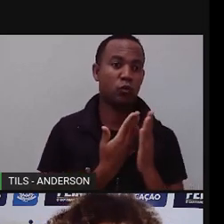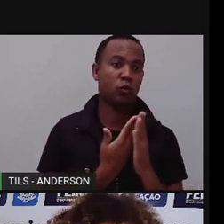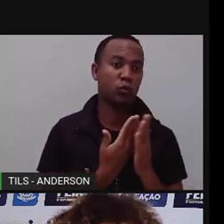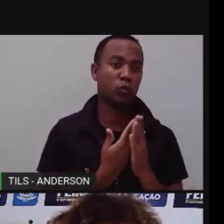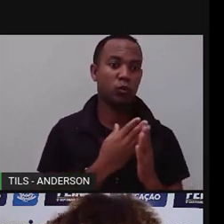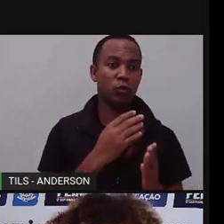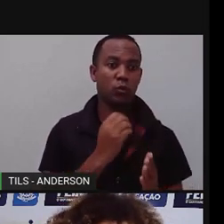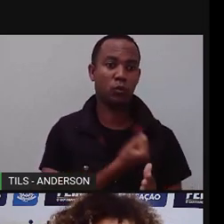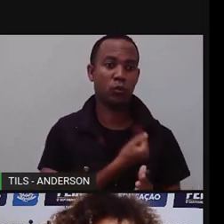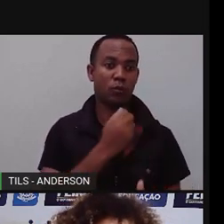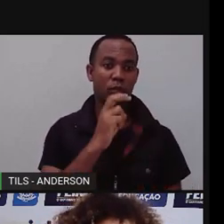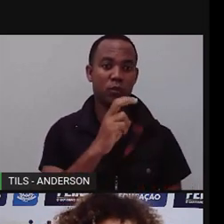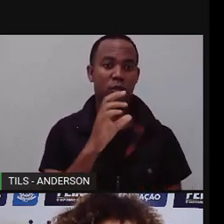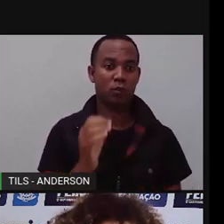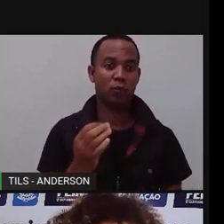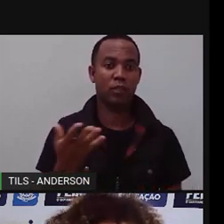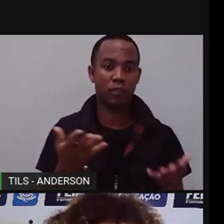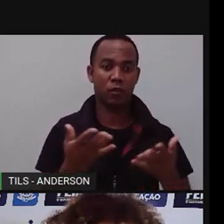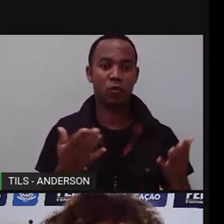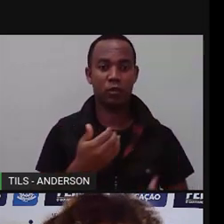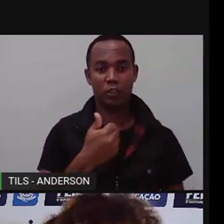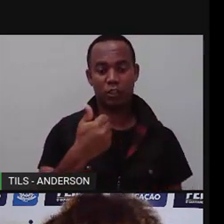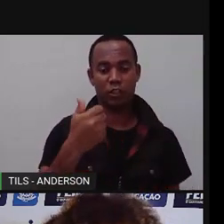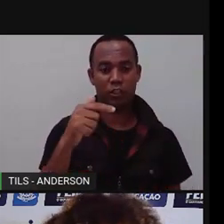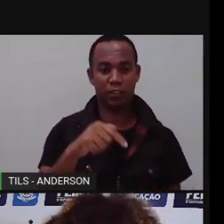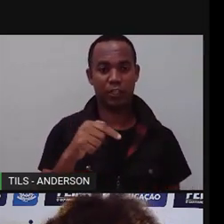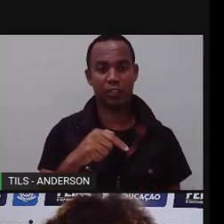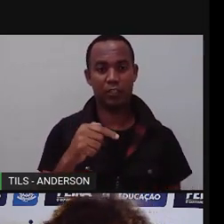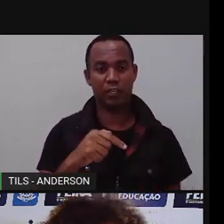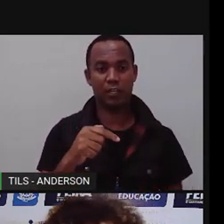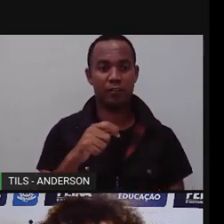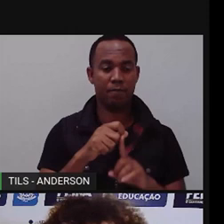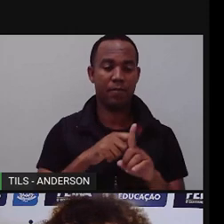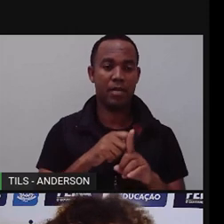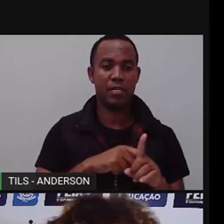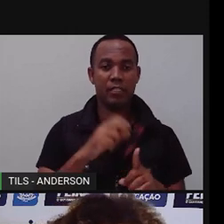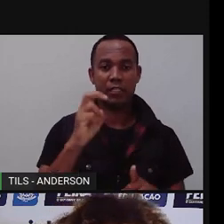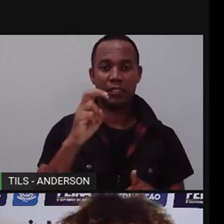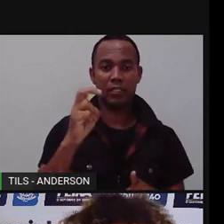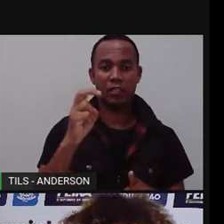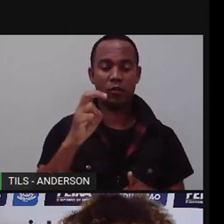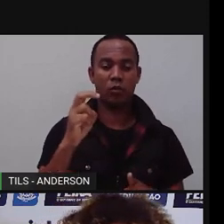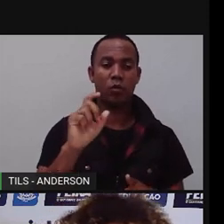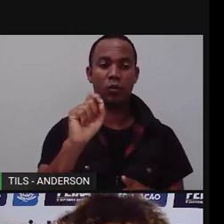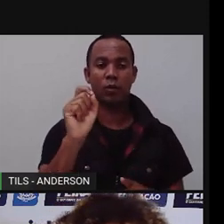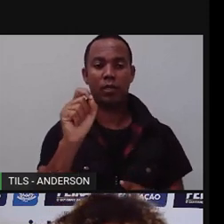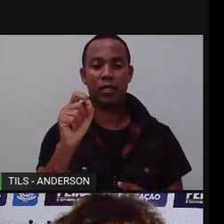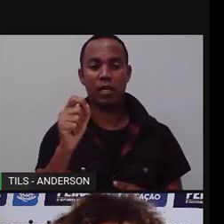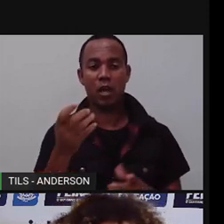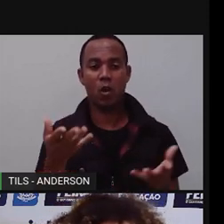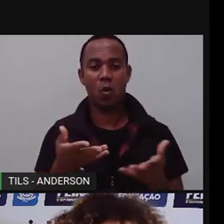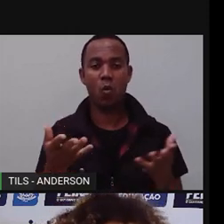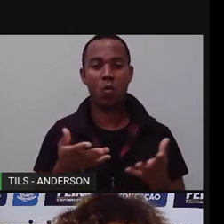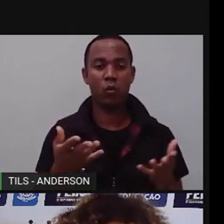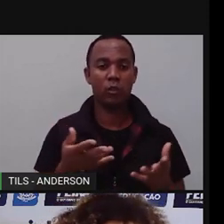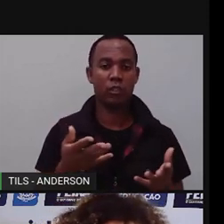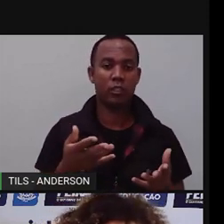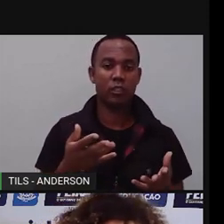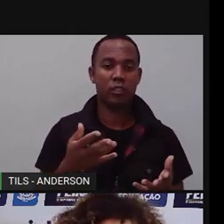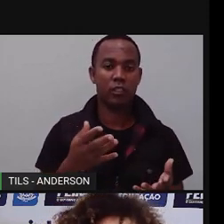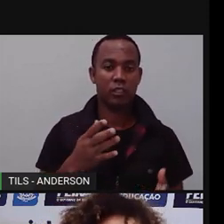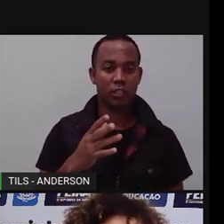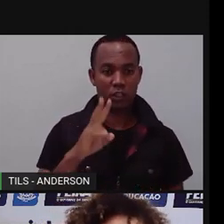17 dos 5 de 2021. Nossa área de conhecimento interdisciplinar o quê? Ciências